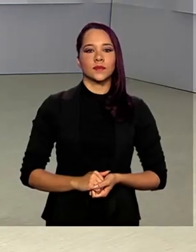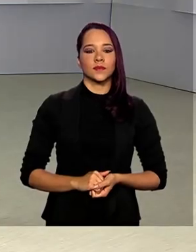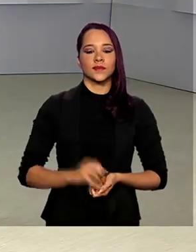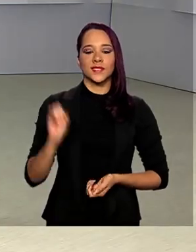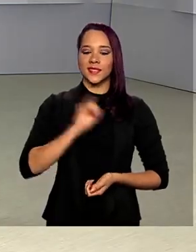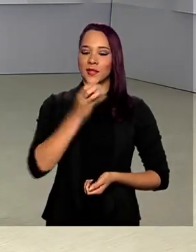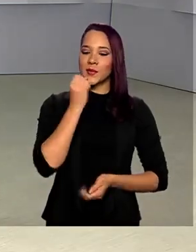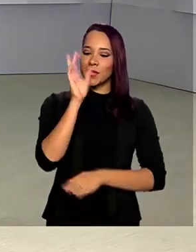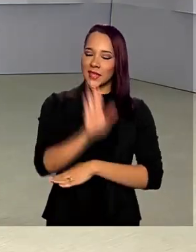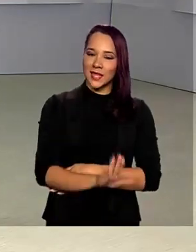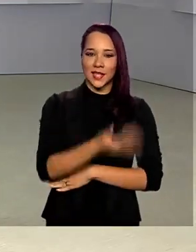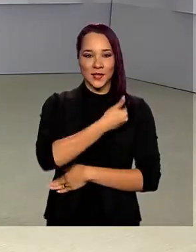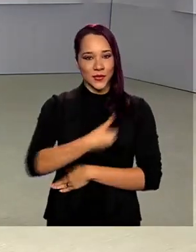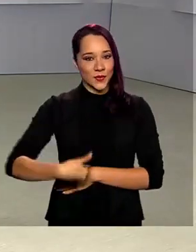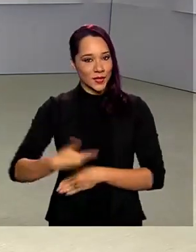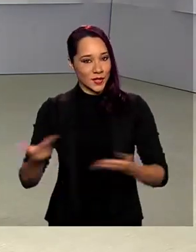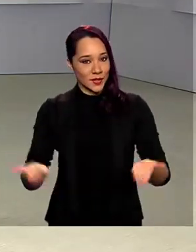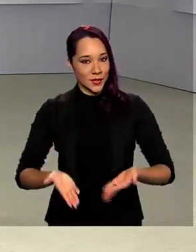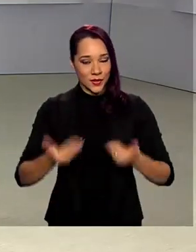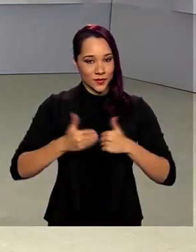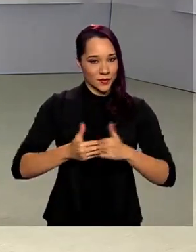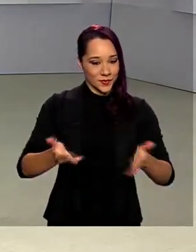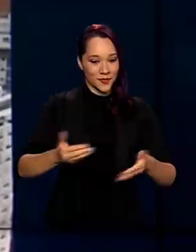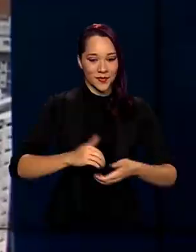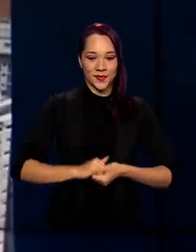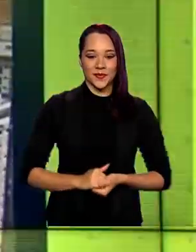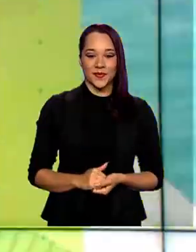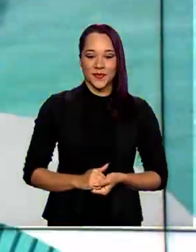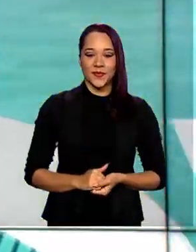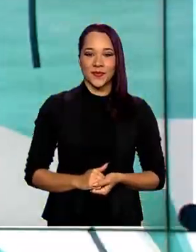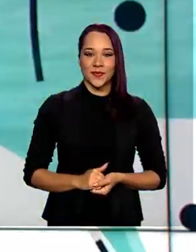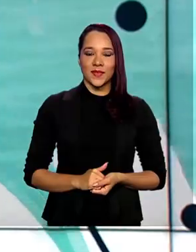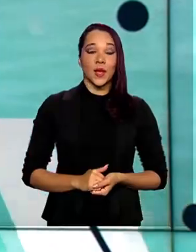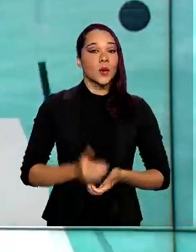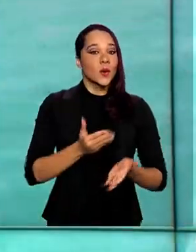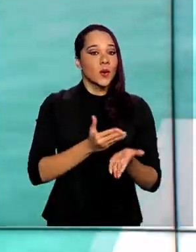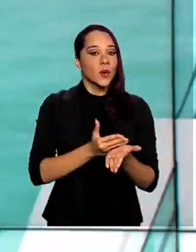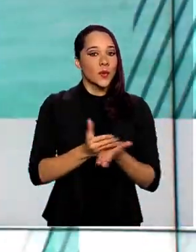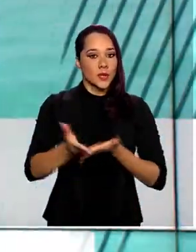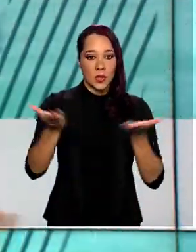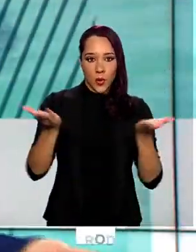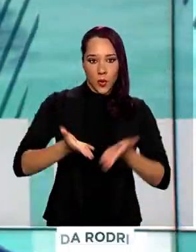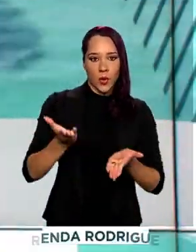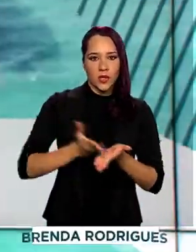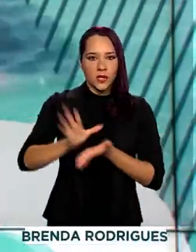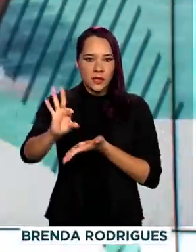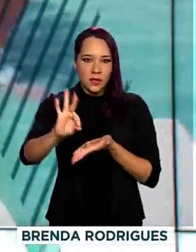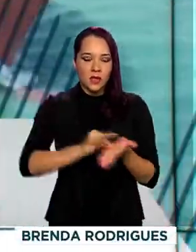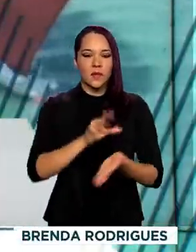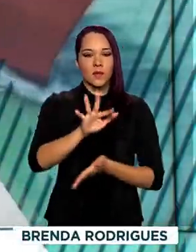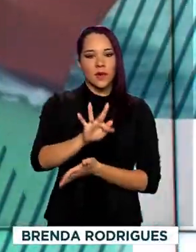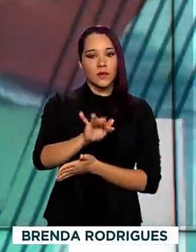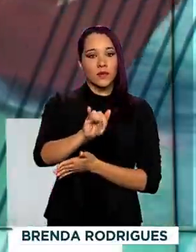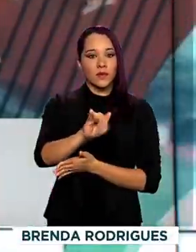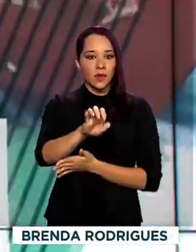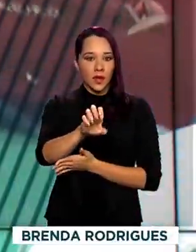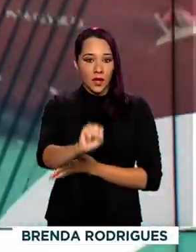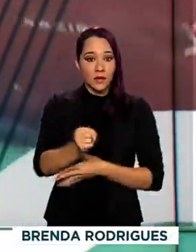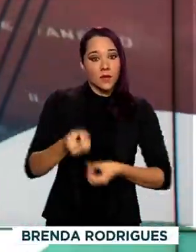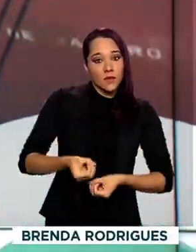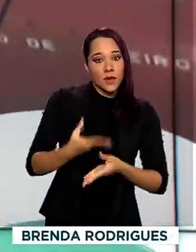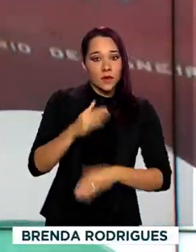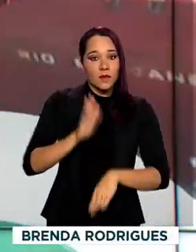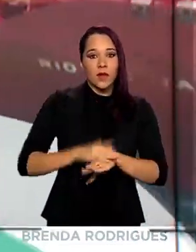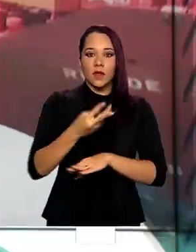Olá, boa tarde. O governo agora já está no UOL. Começam hoje as inscrições para o FIES com a oferta de